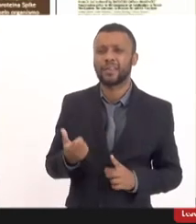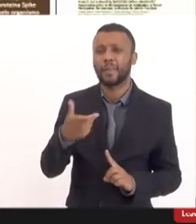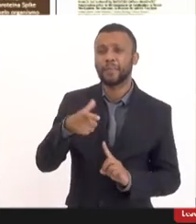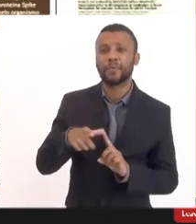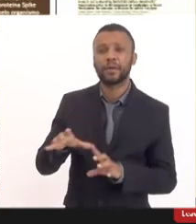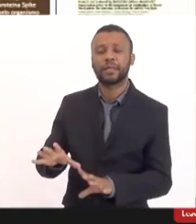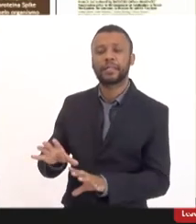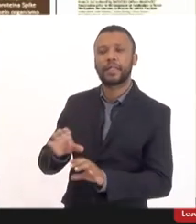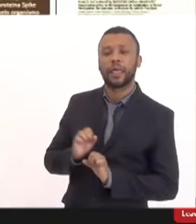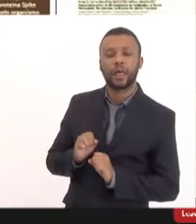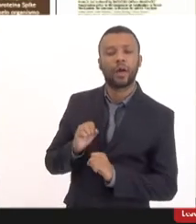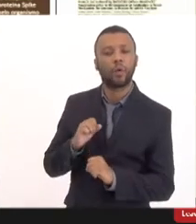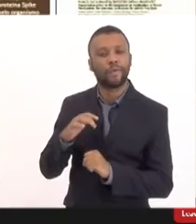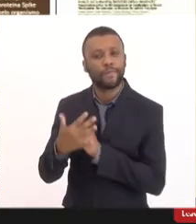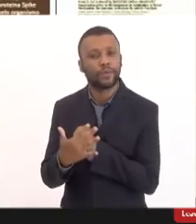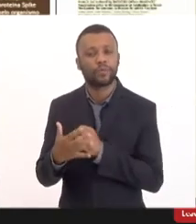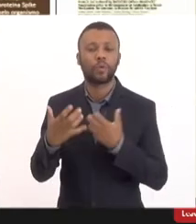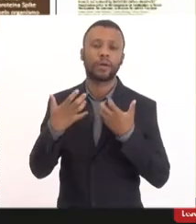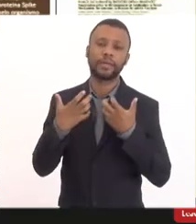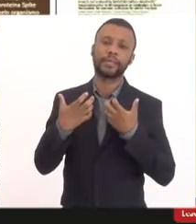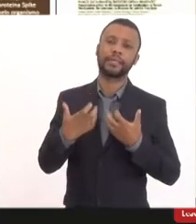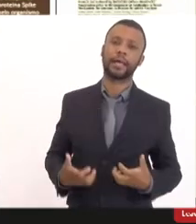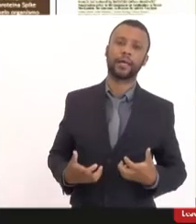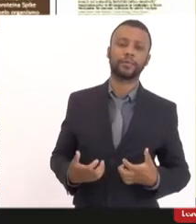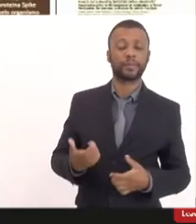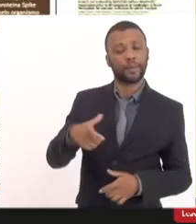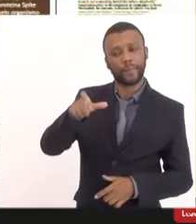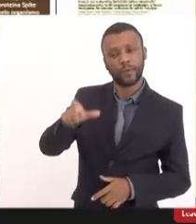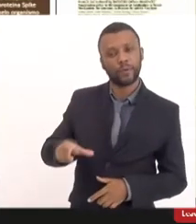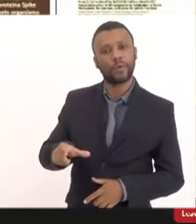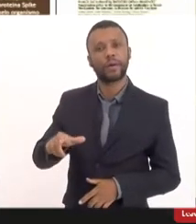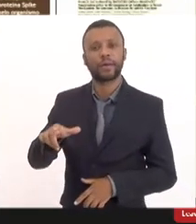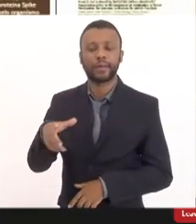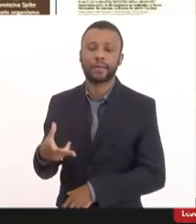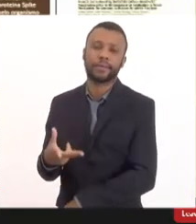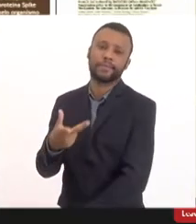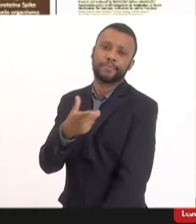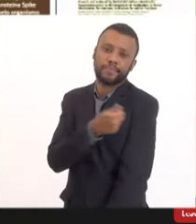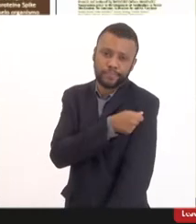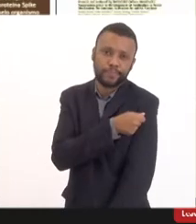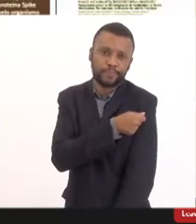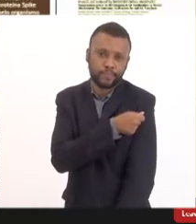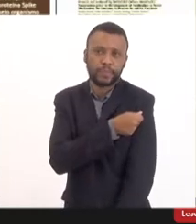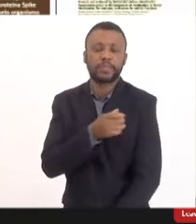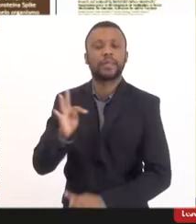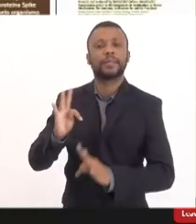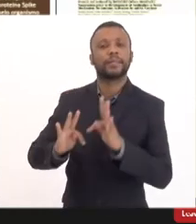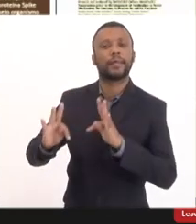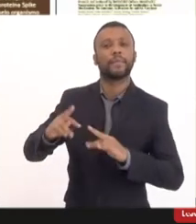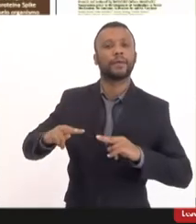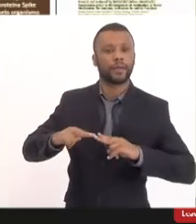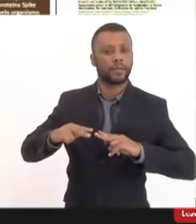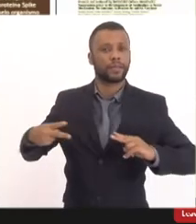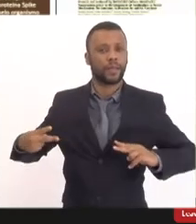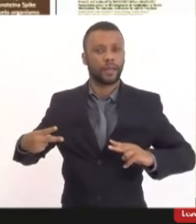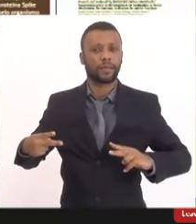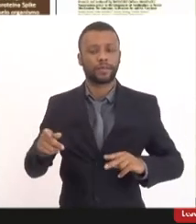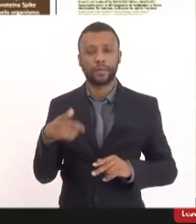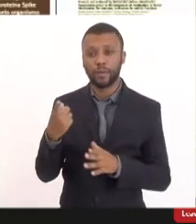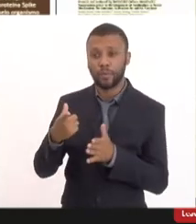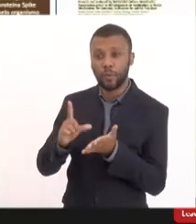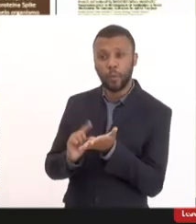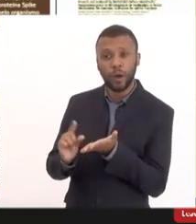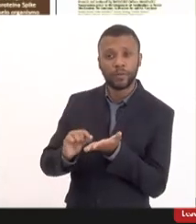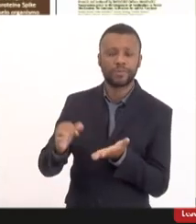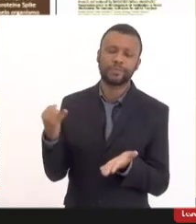o cansaço da pessoa que recebe uma vacina de terapia genética e esse aqui é um dos artigos mais